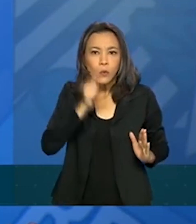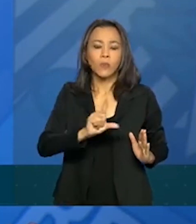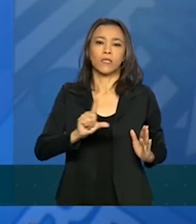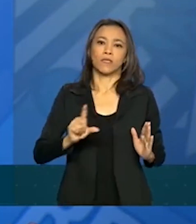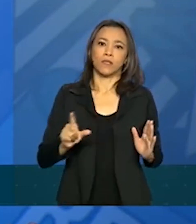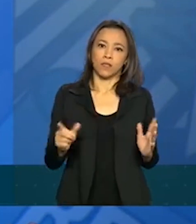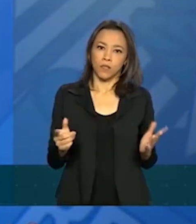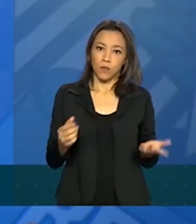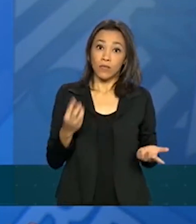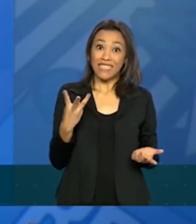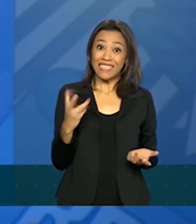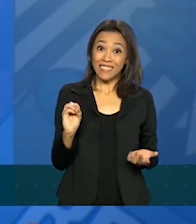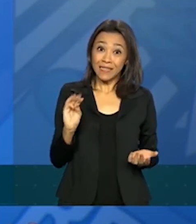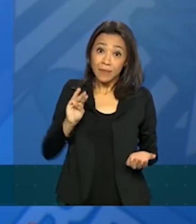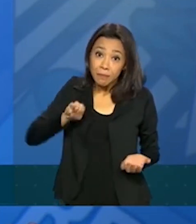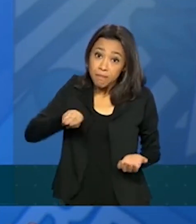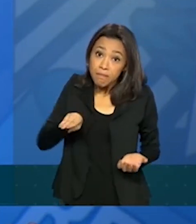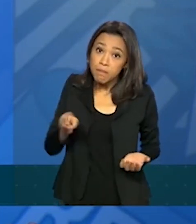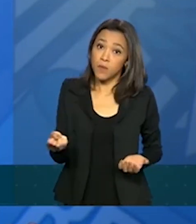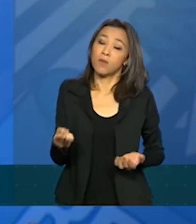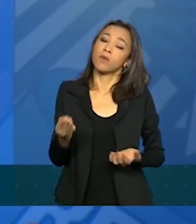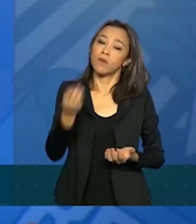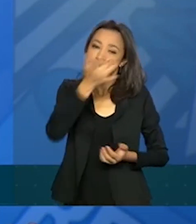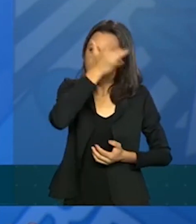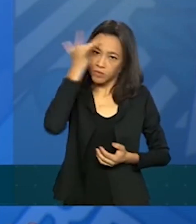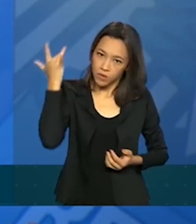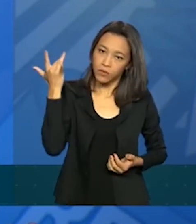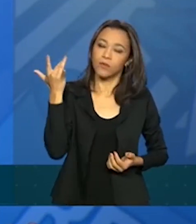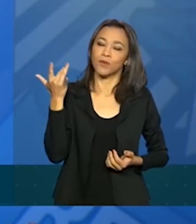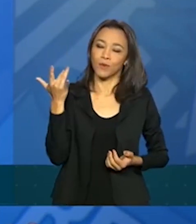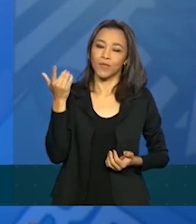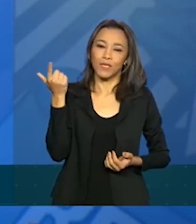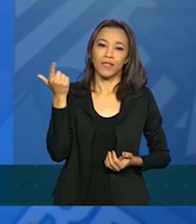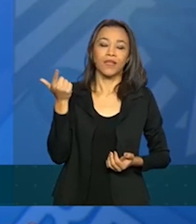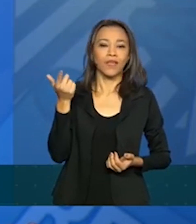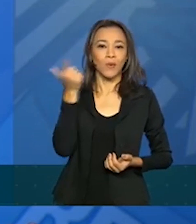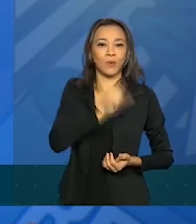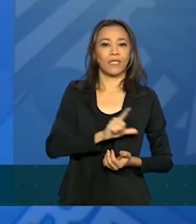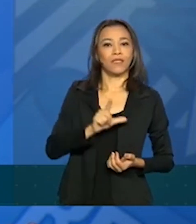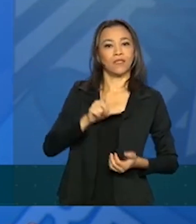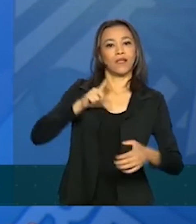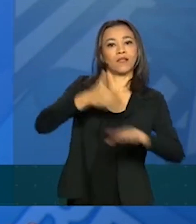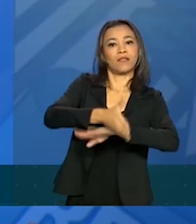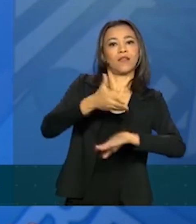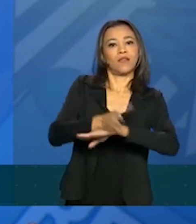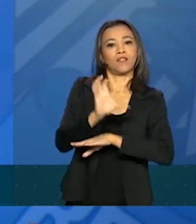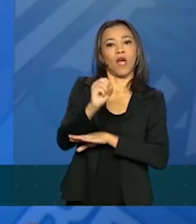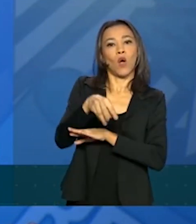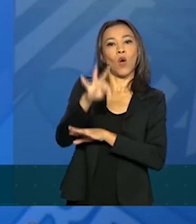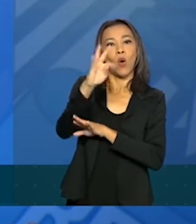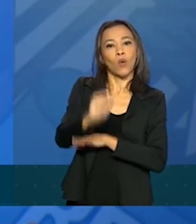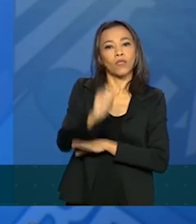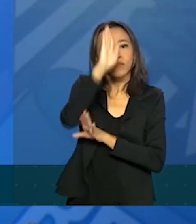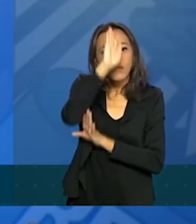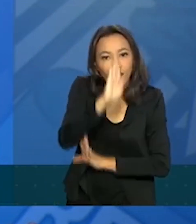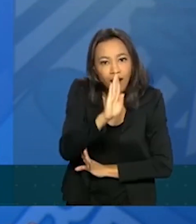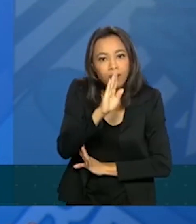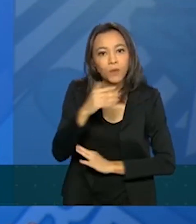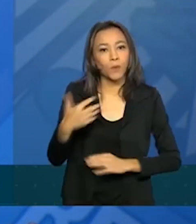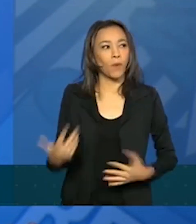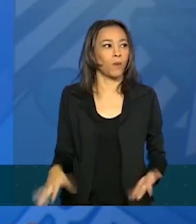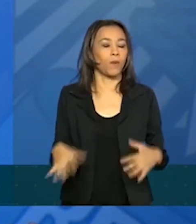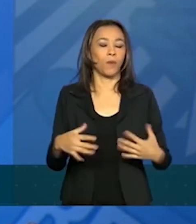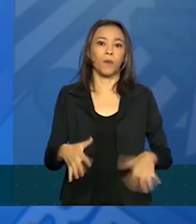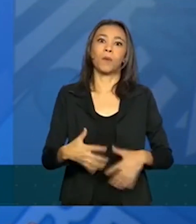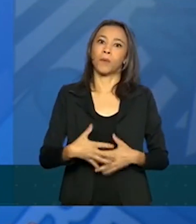até 30 milhões de pessoas com contas em banco de graça. Então, isso é realmente um motivo